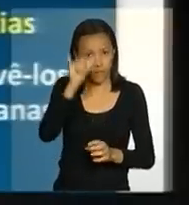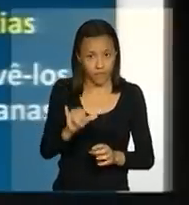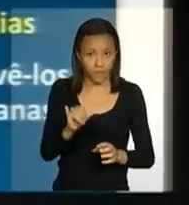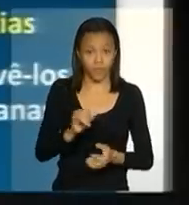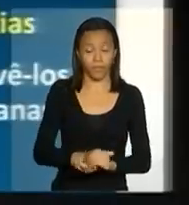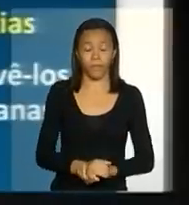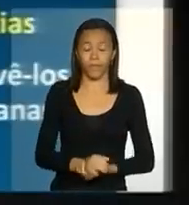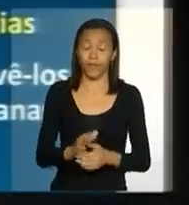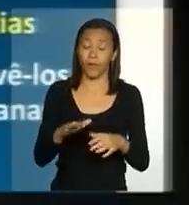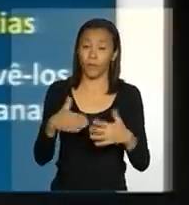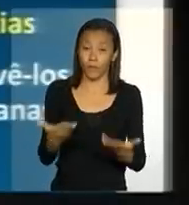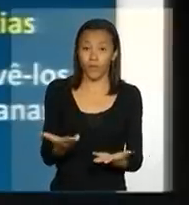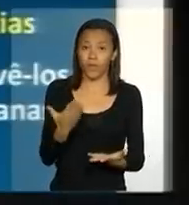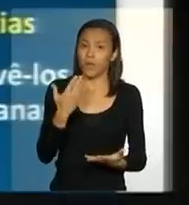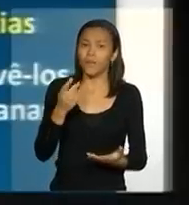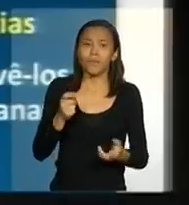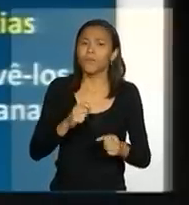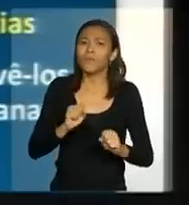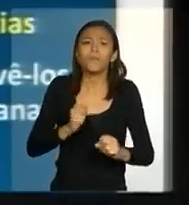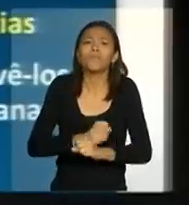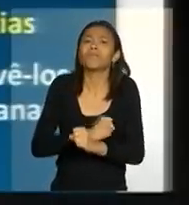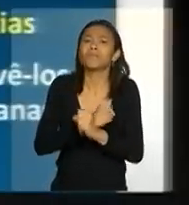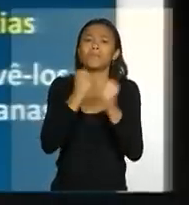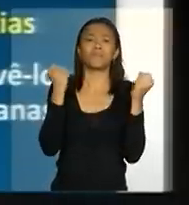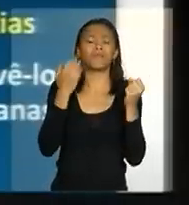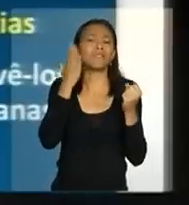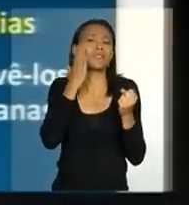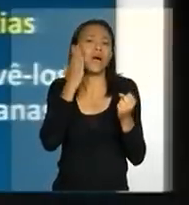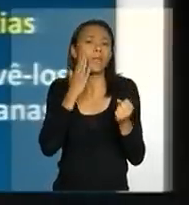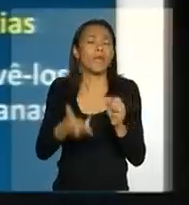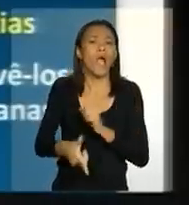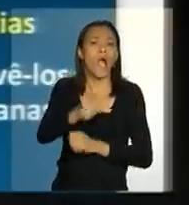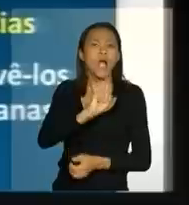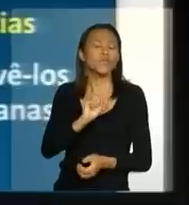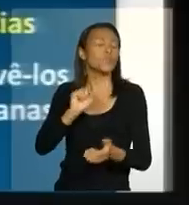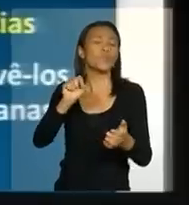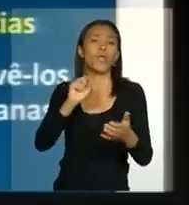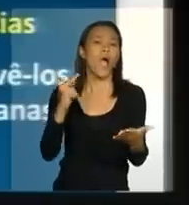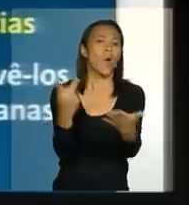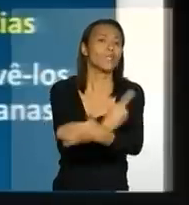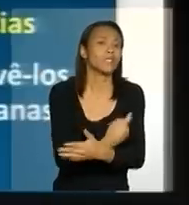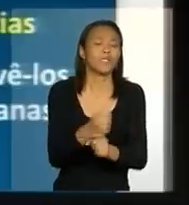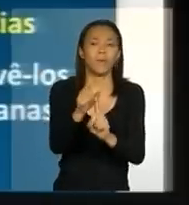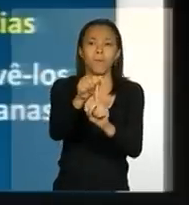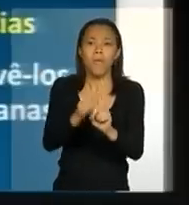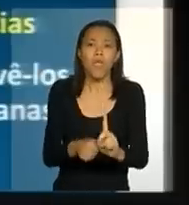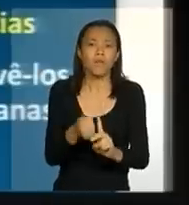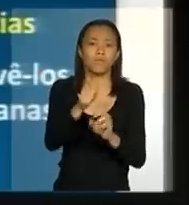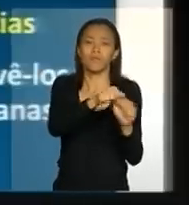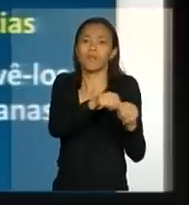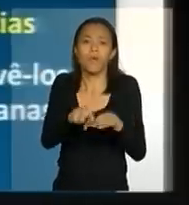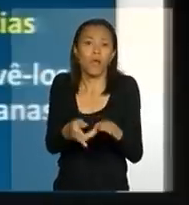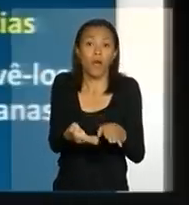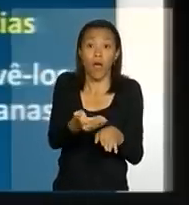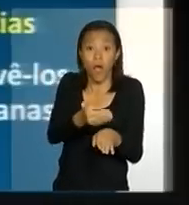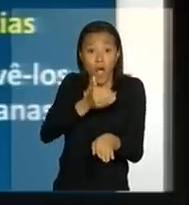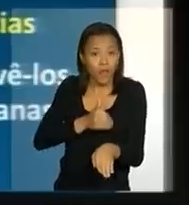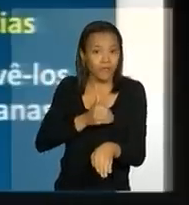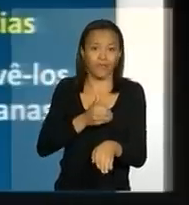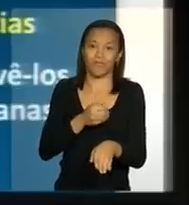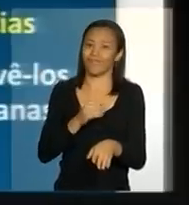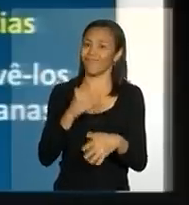possível a gente fazer a melhor previsão com antecedência de semanas ou meses. Por isso que foi criado o Semadem.